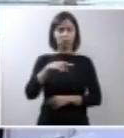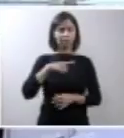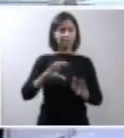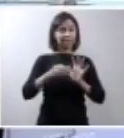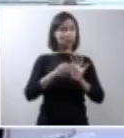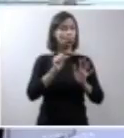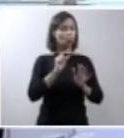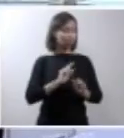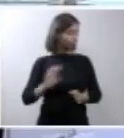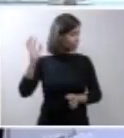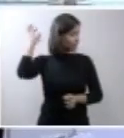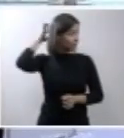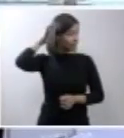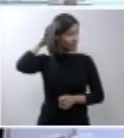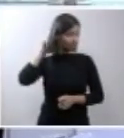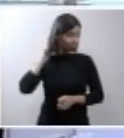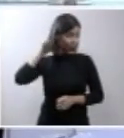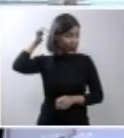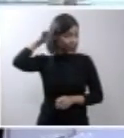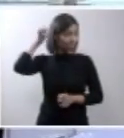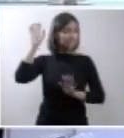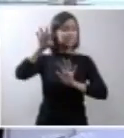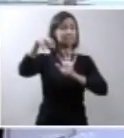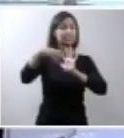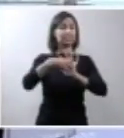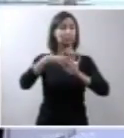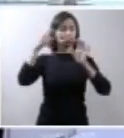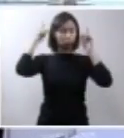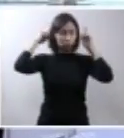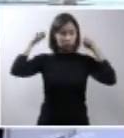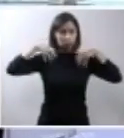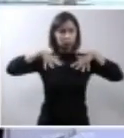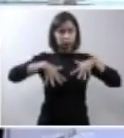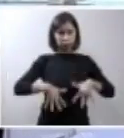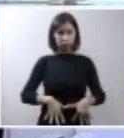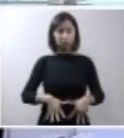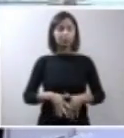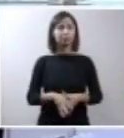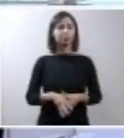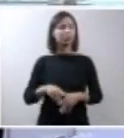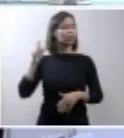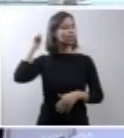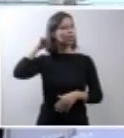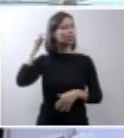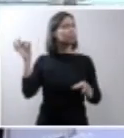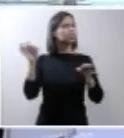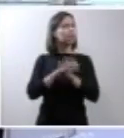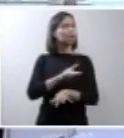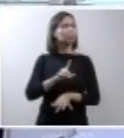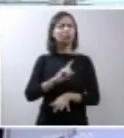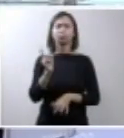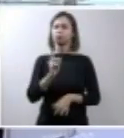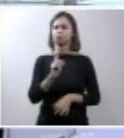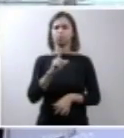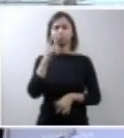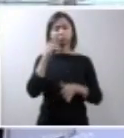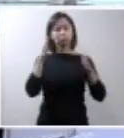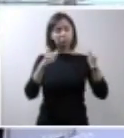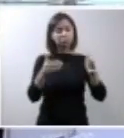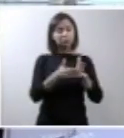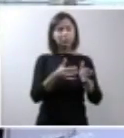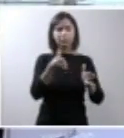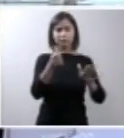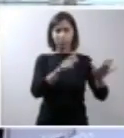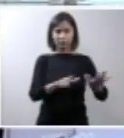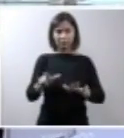a gente percebe que esse desenvolvimento ele prossegue até o termo da gestação e é de conhecimento